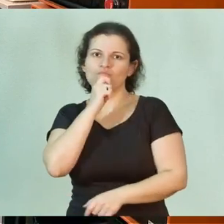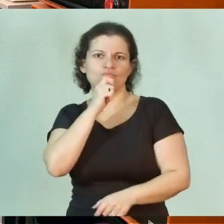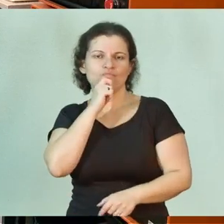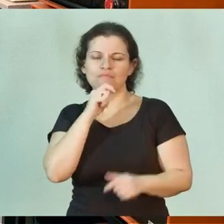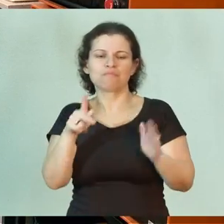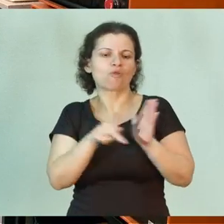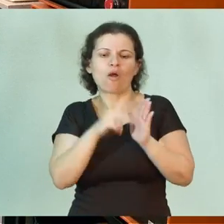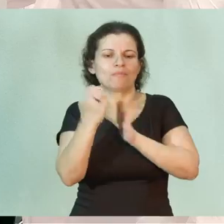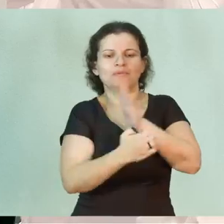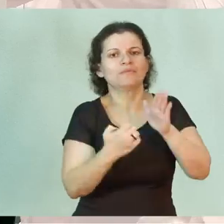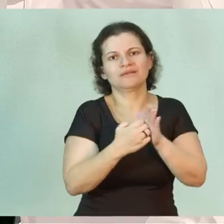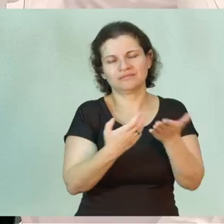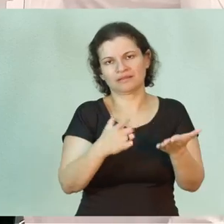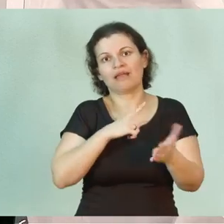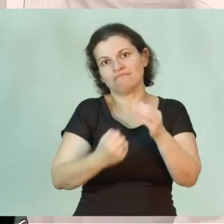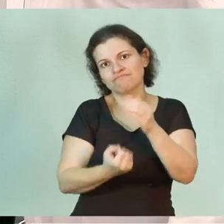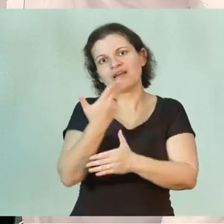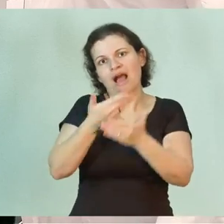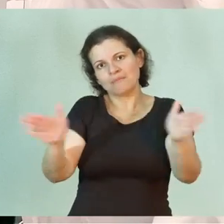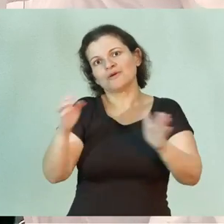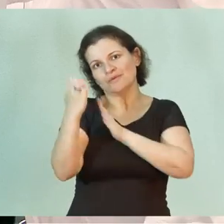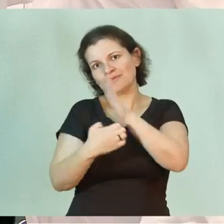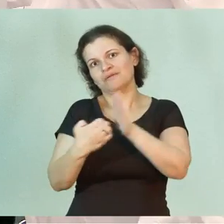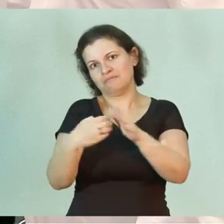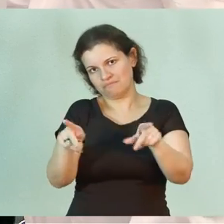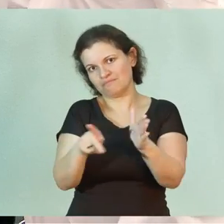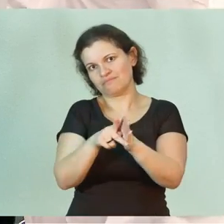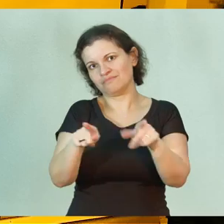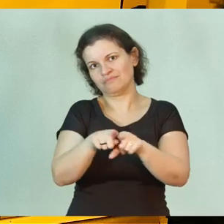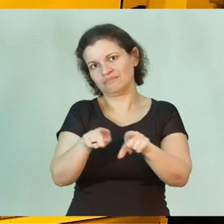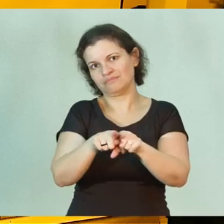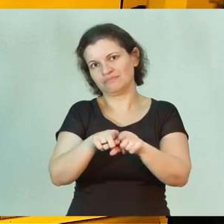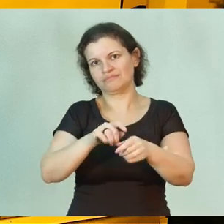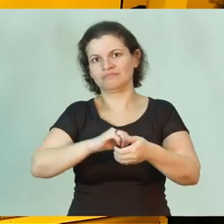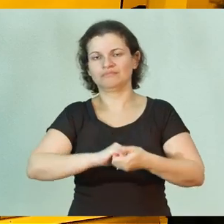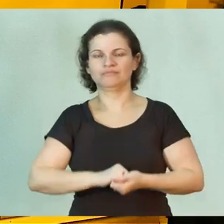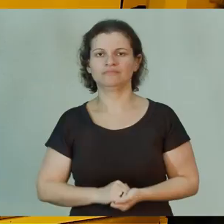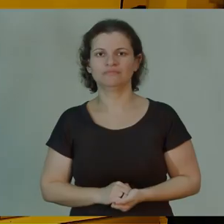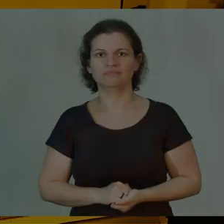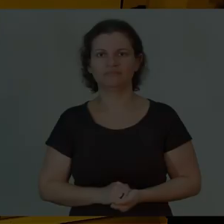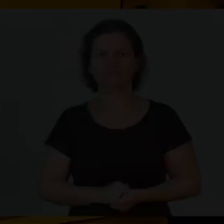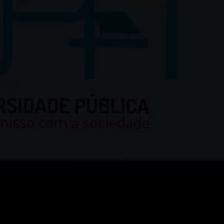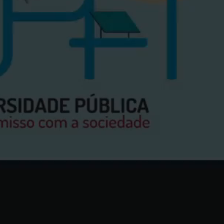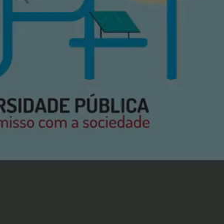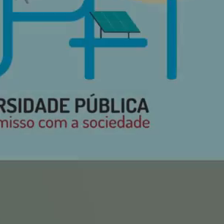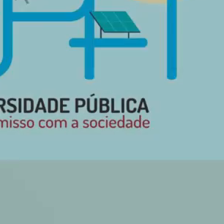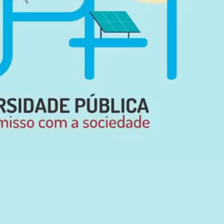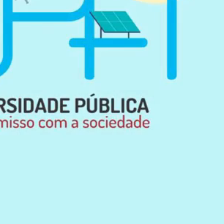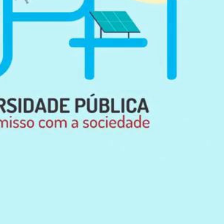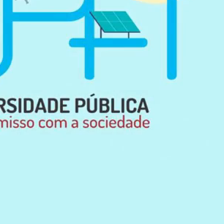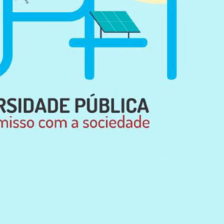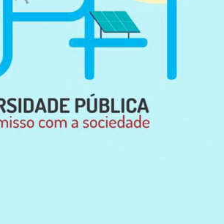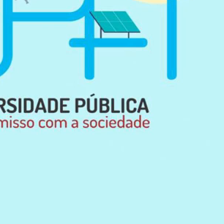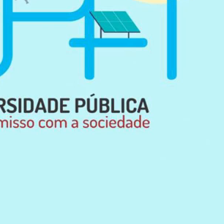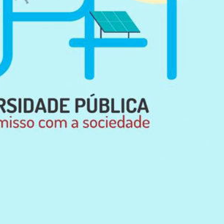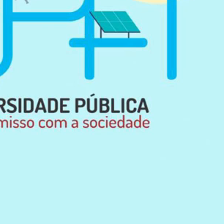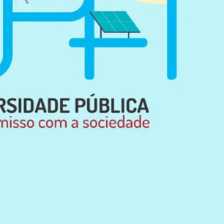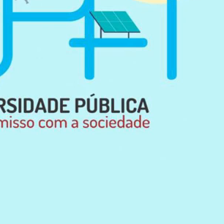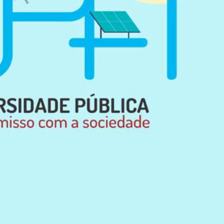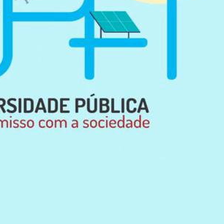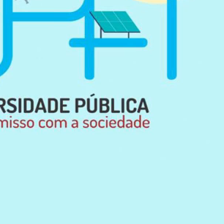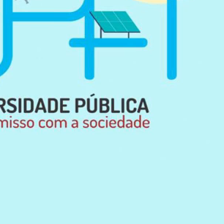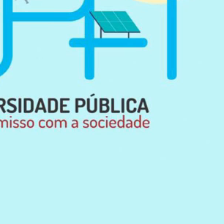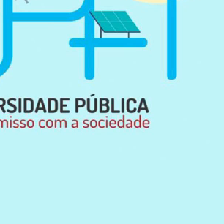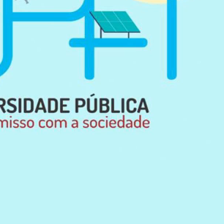que montaram suas próprias empresas. Estrela, visita o mestre de místia. Estrela.